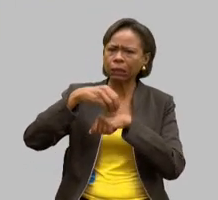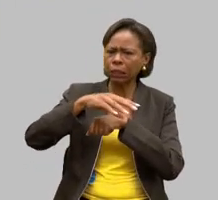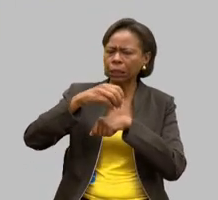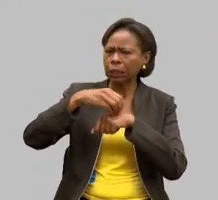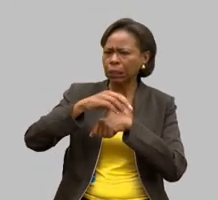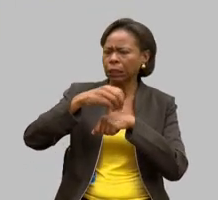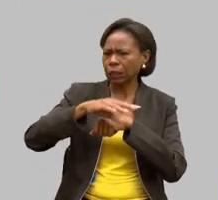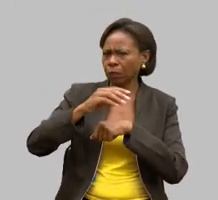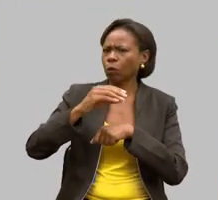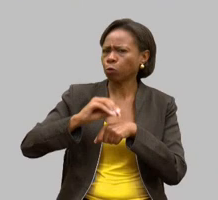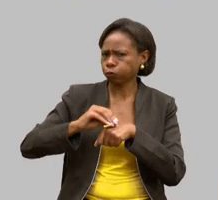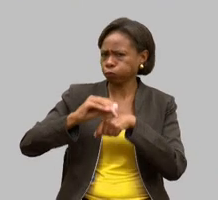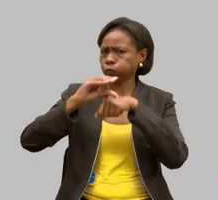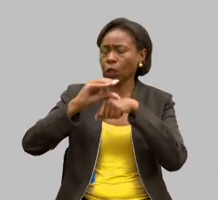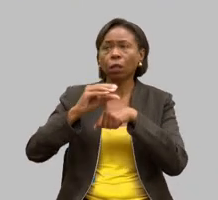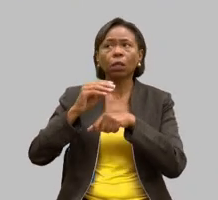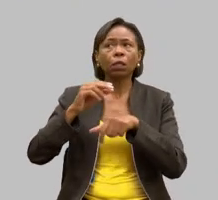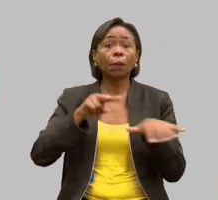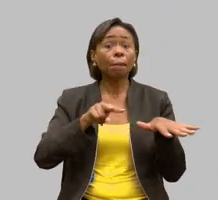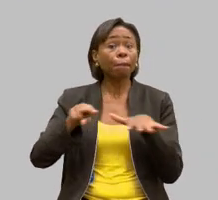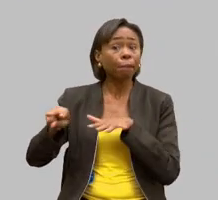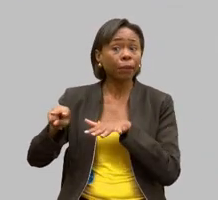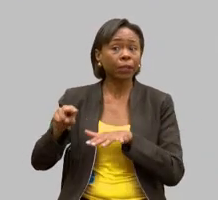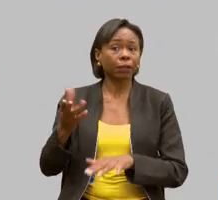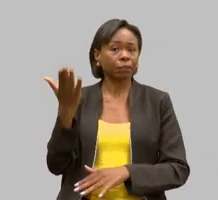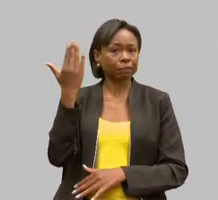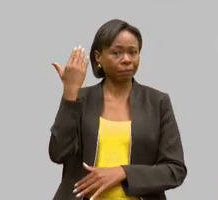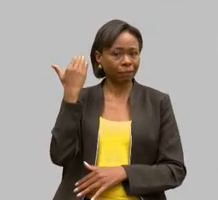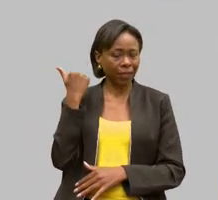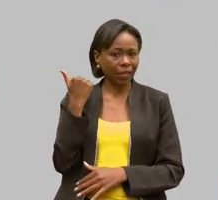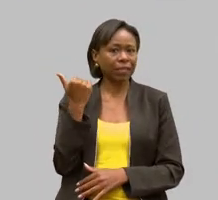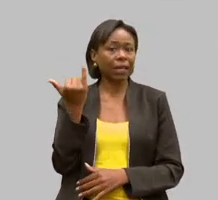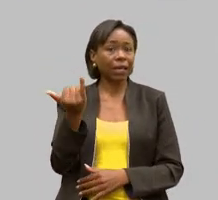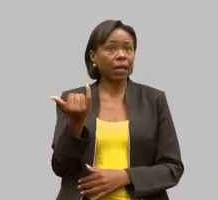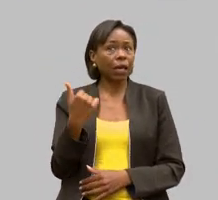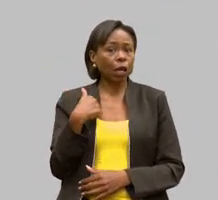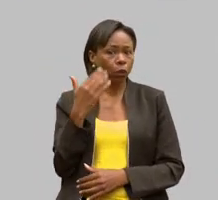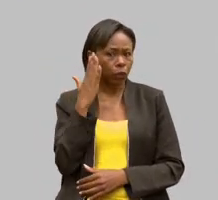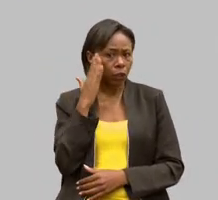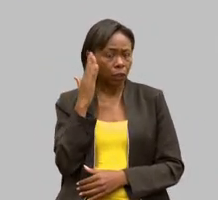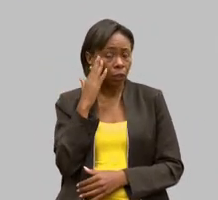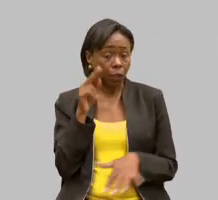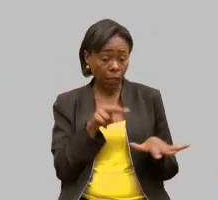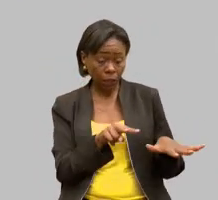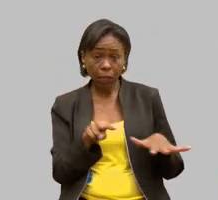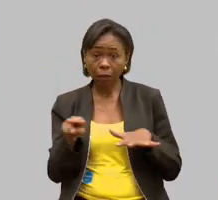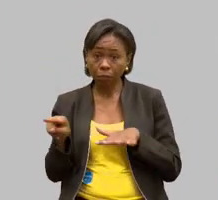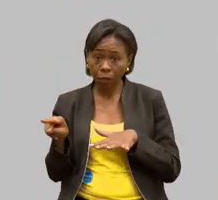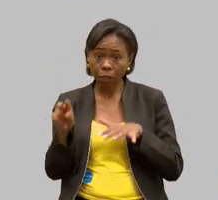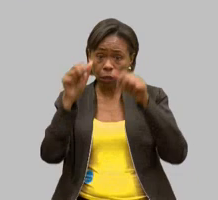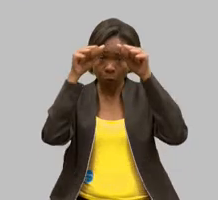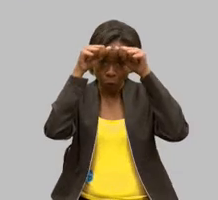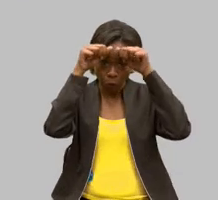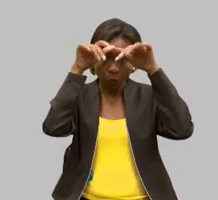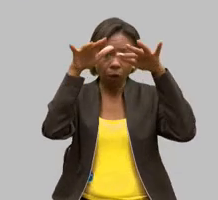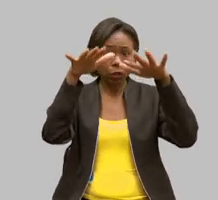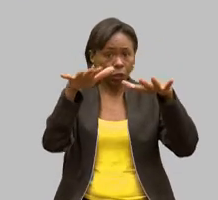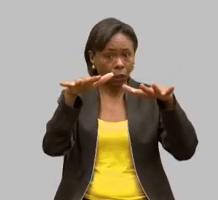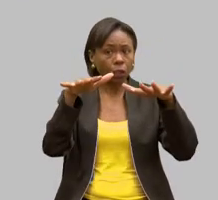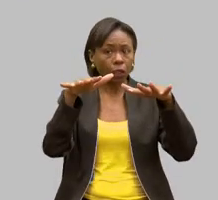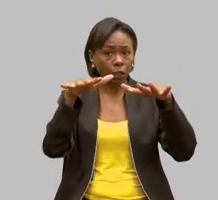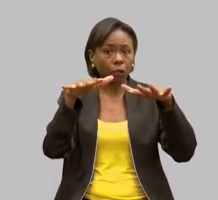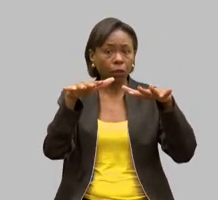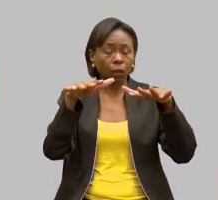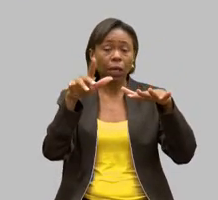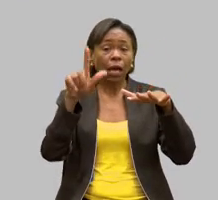semana passada mesmo eu fiquei sabendo que a semana do autista, o mês do autista, o autista é a cor azul,